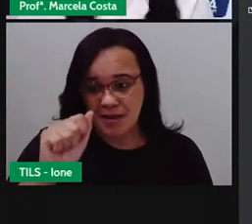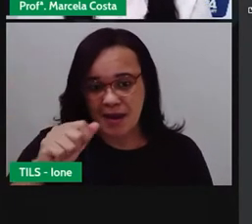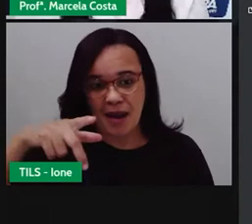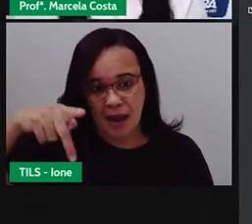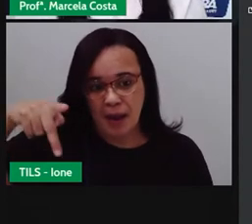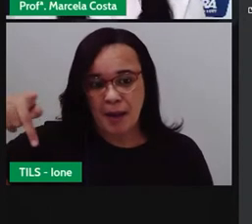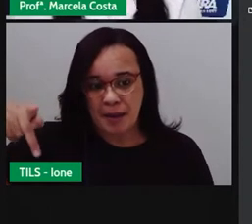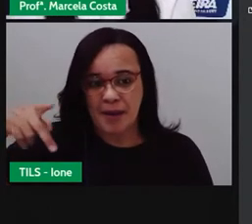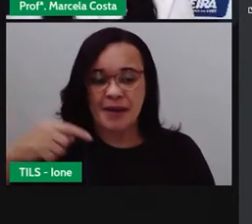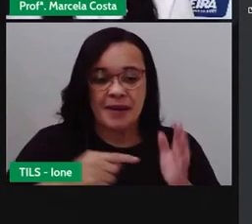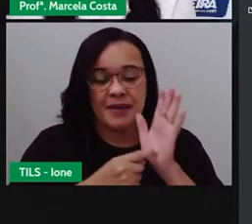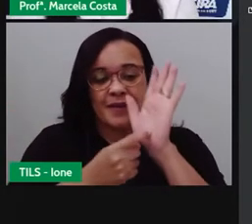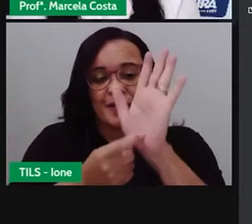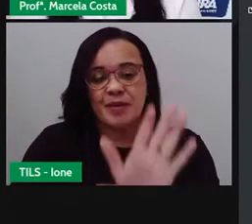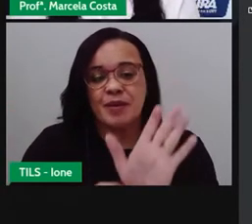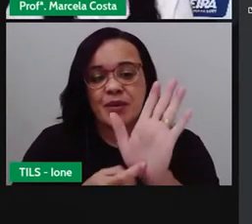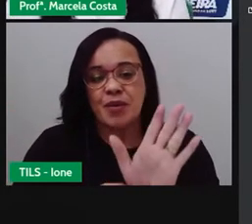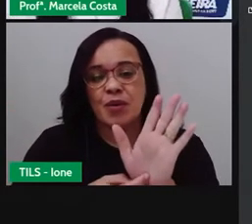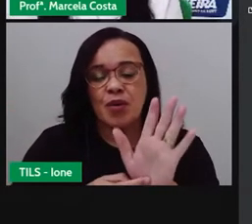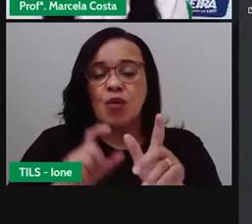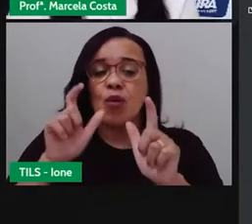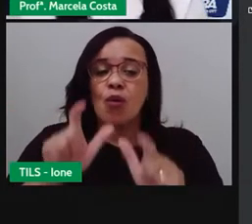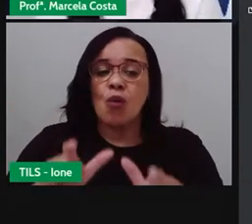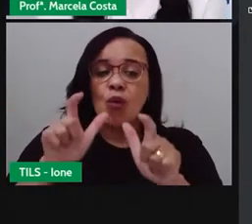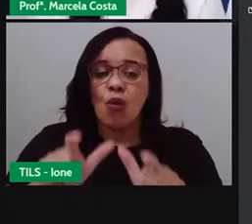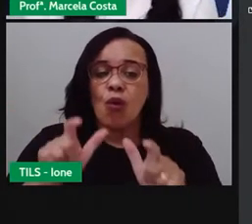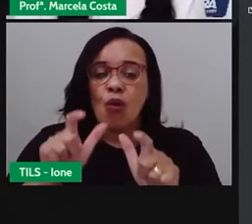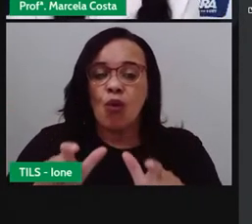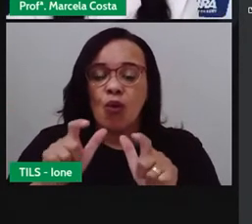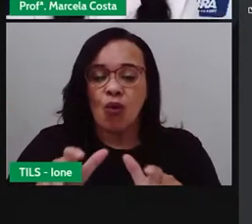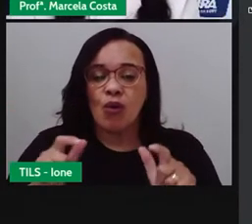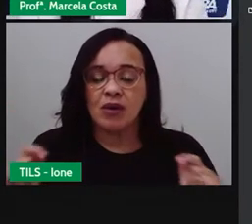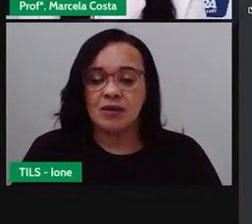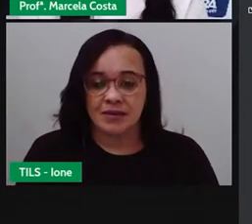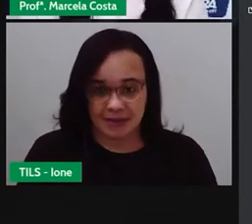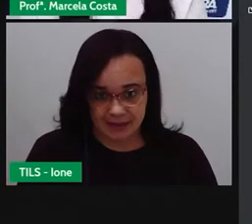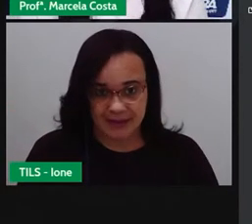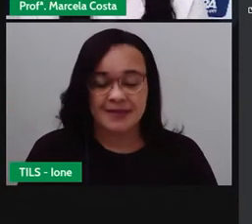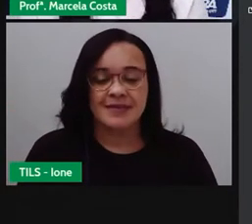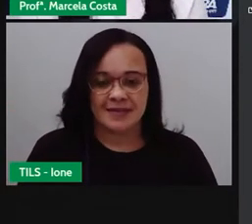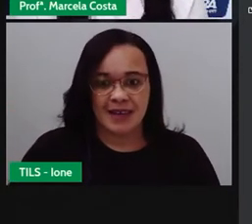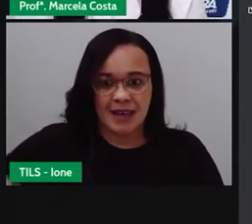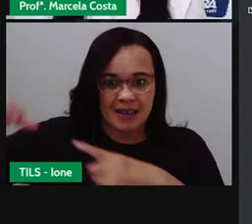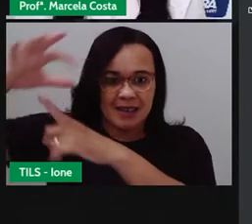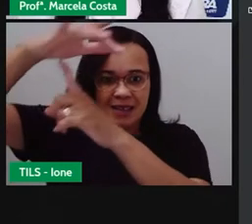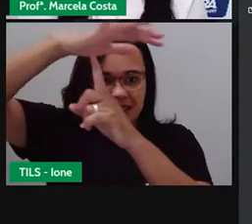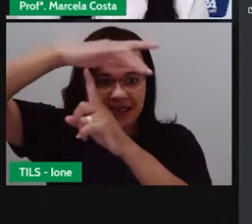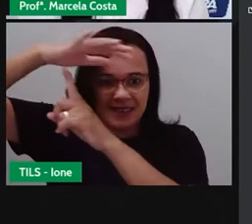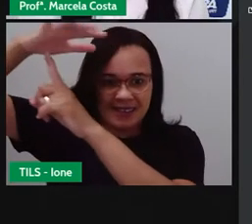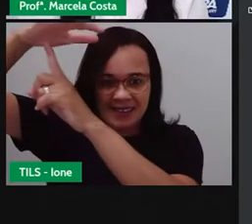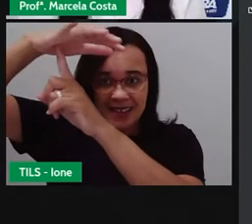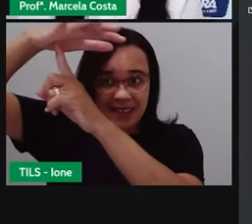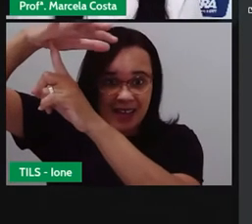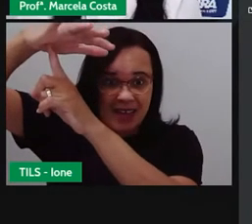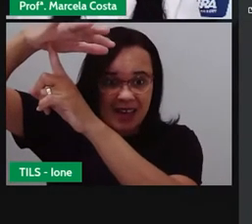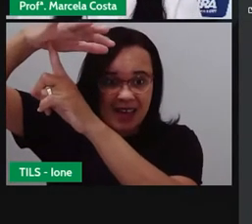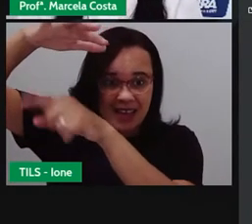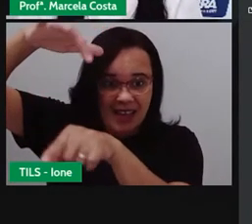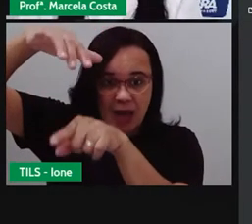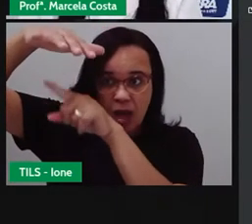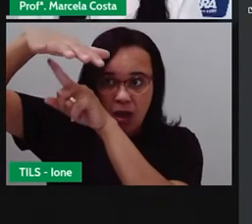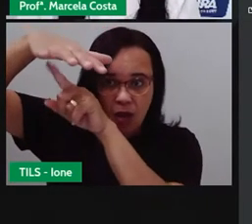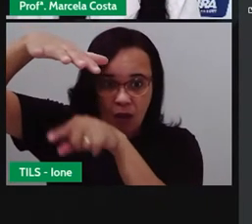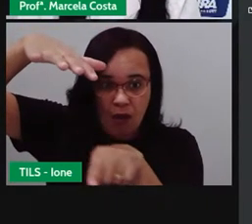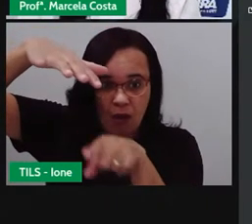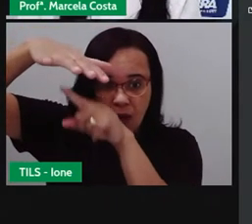que mostra para a gente uma imagem de satélite, mostrando exatamente onde fica o